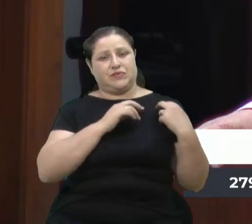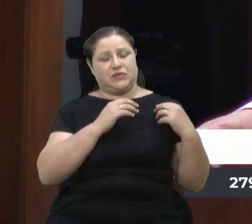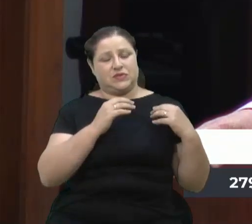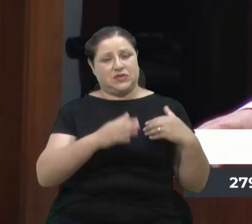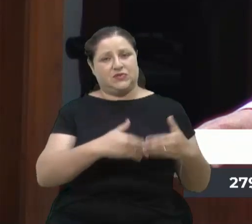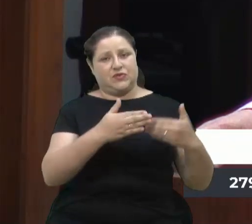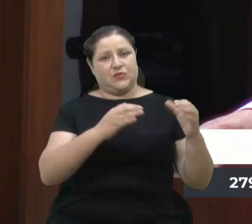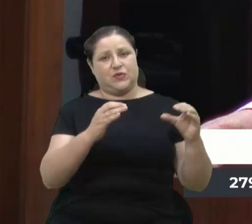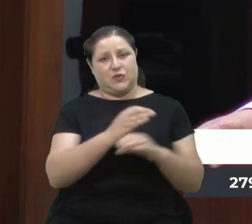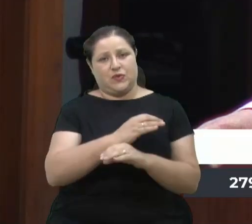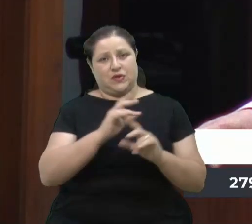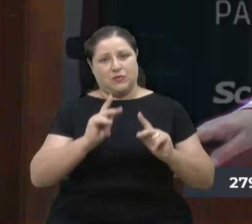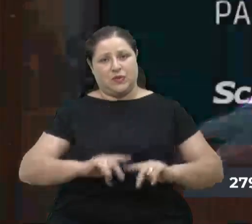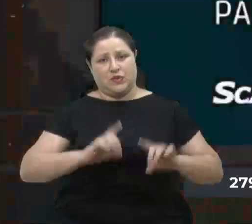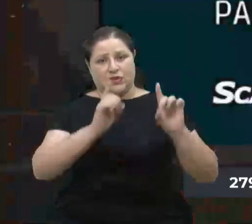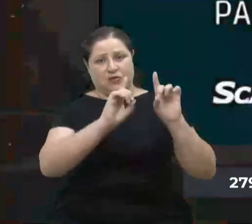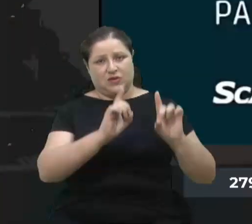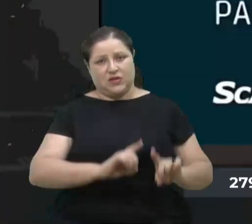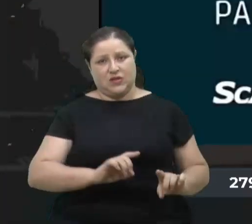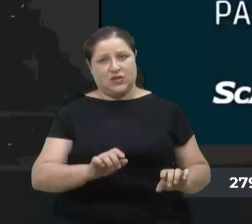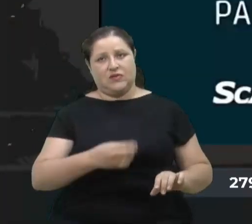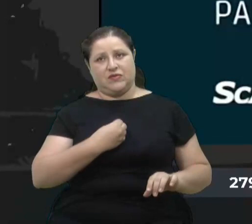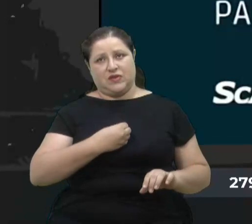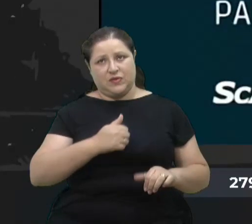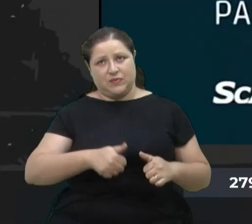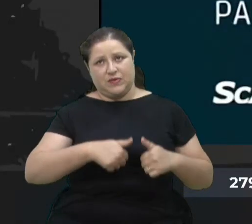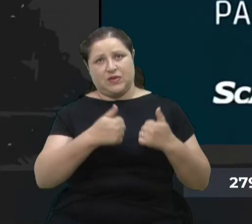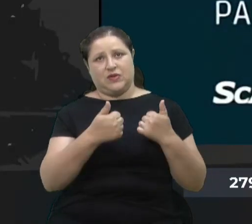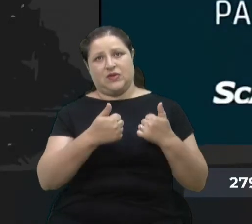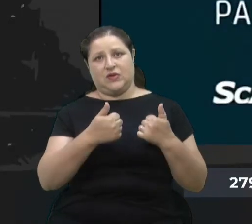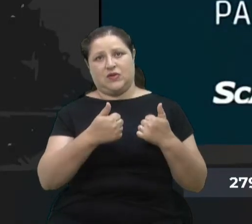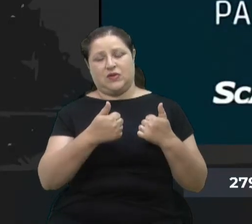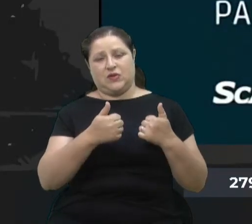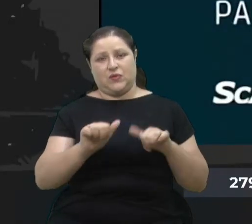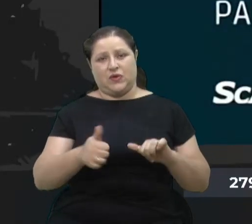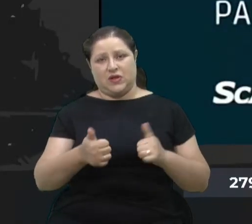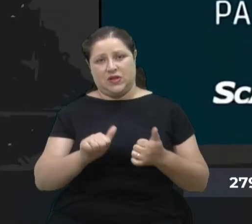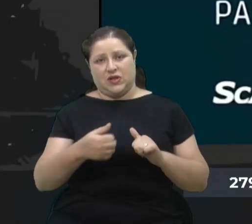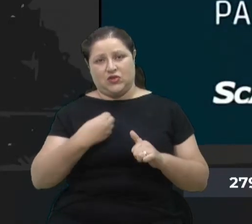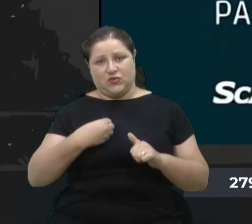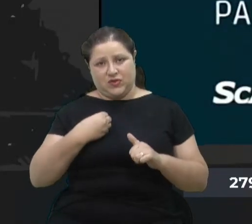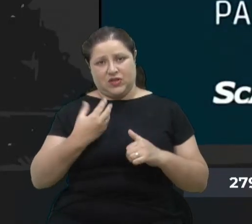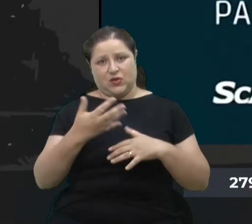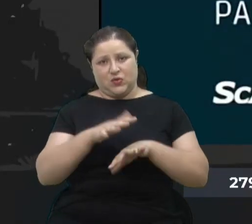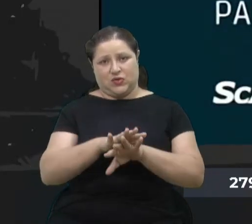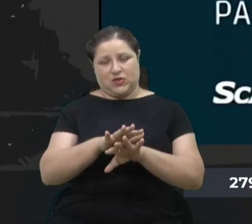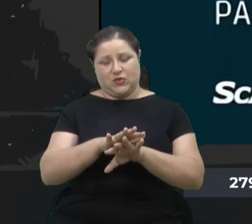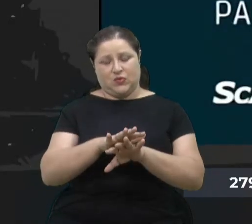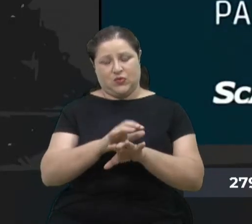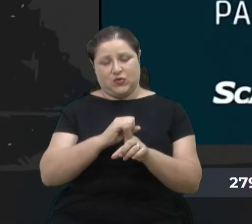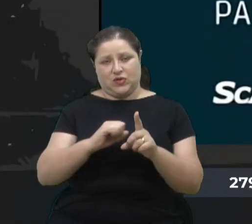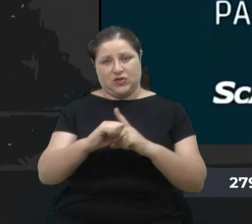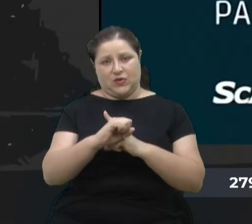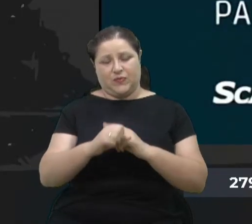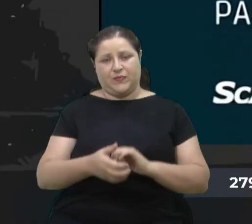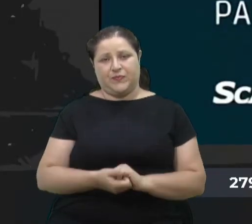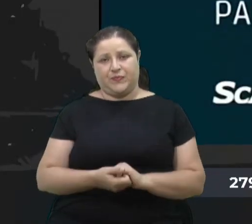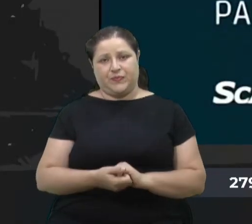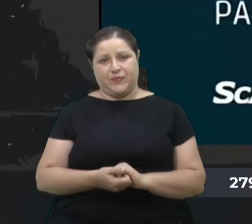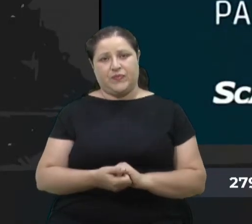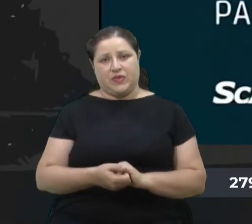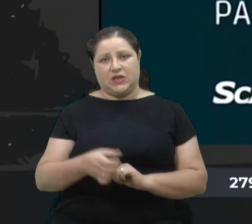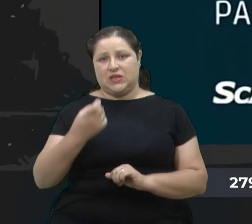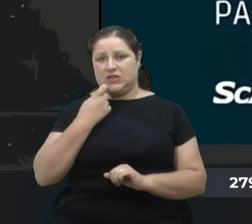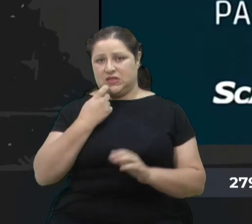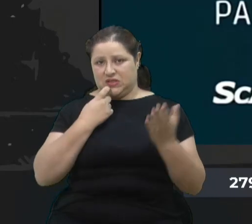bem-estar, melhora na qualidade de vida e inclusão social. Uma parte depois. Nessa sexta-feira, a APAI,